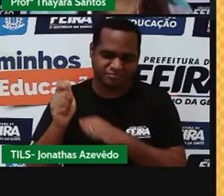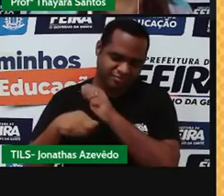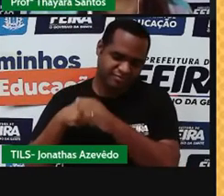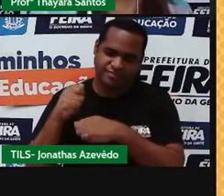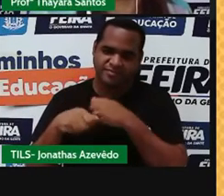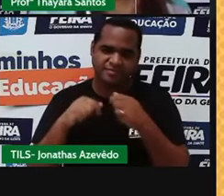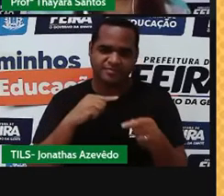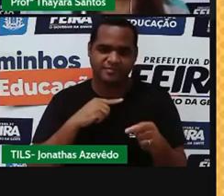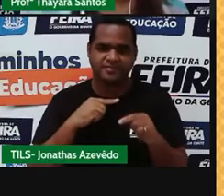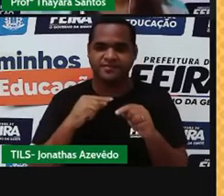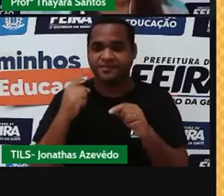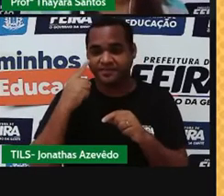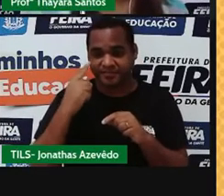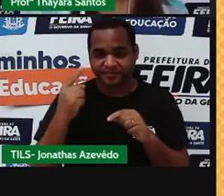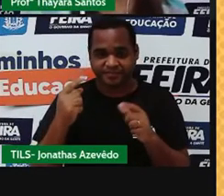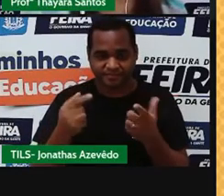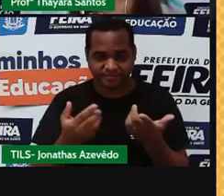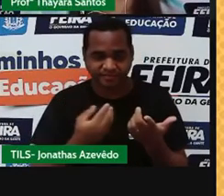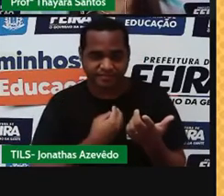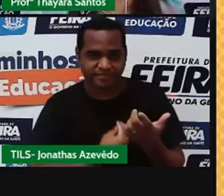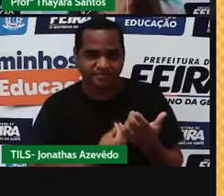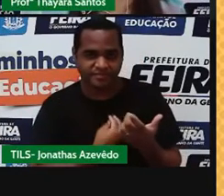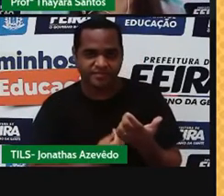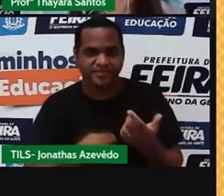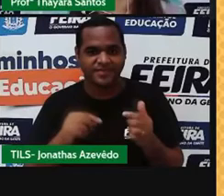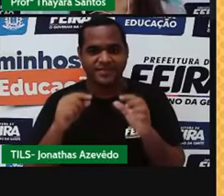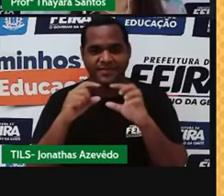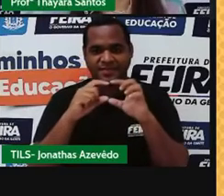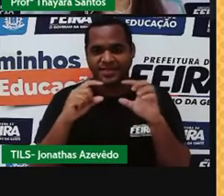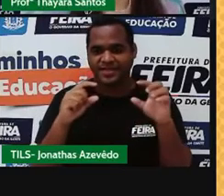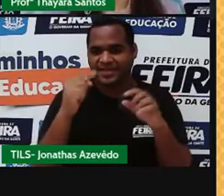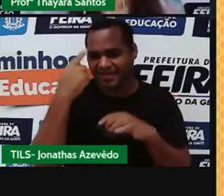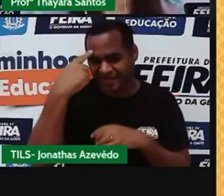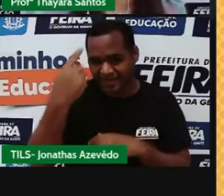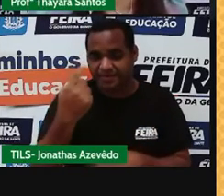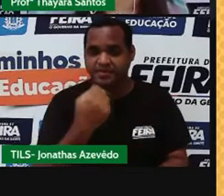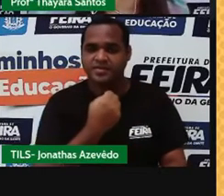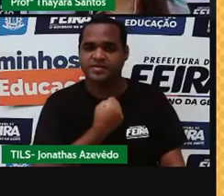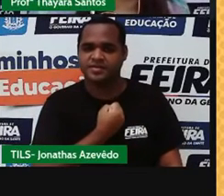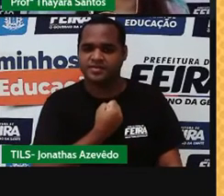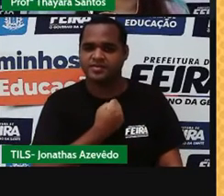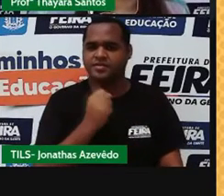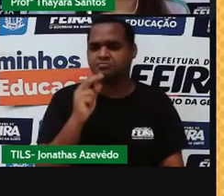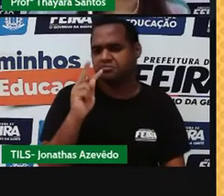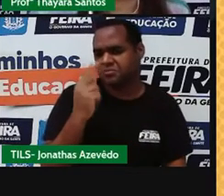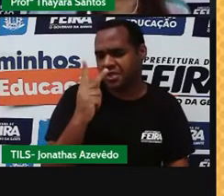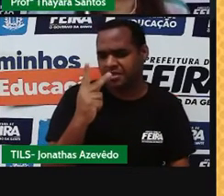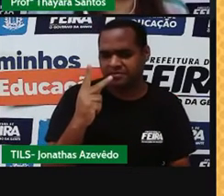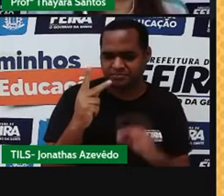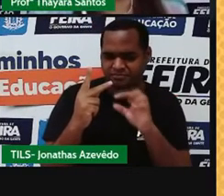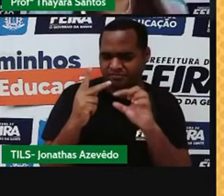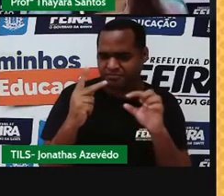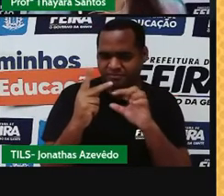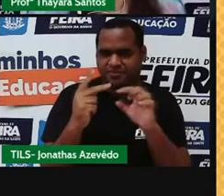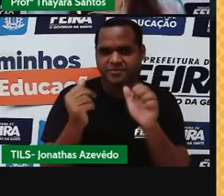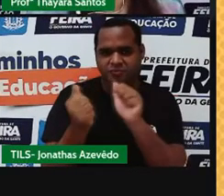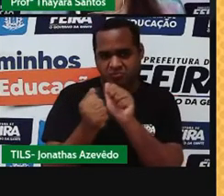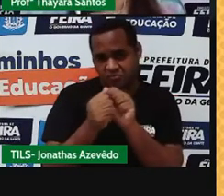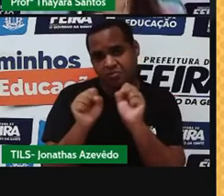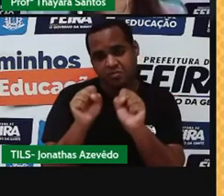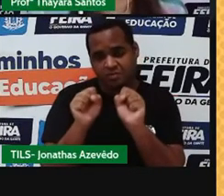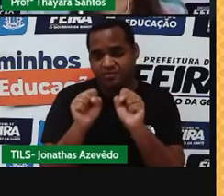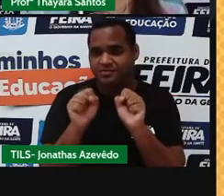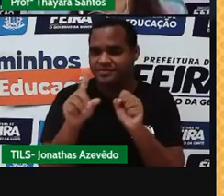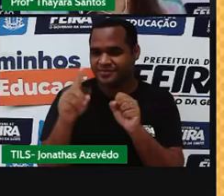estar aqui em cima do ladinho da letra que representa ele. Mas isso varia muito. No caso dessa tabela periódica aqui,